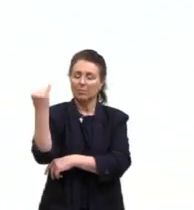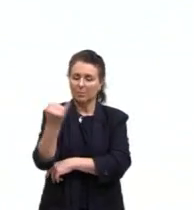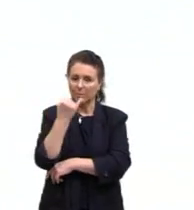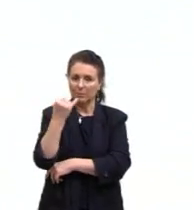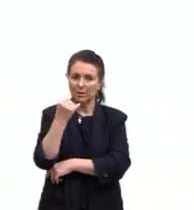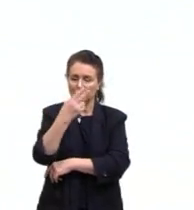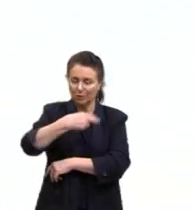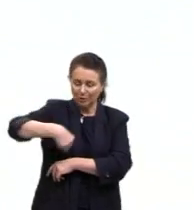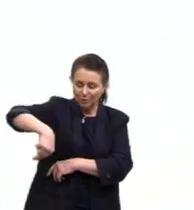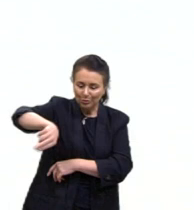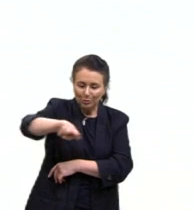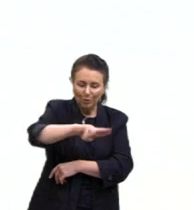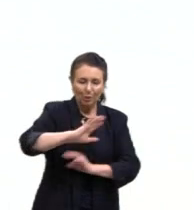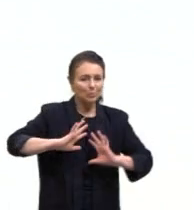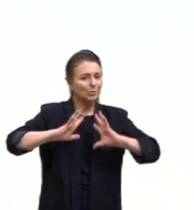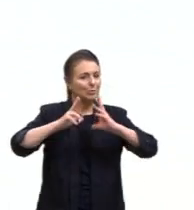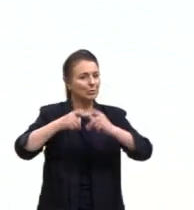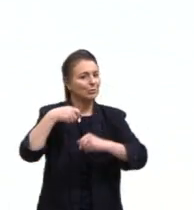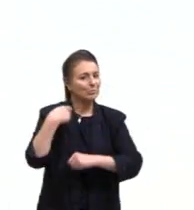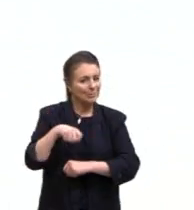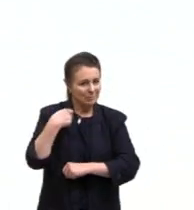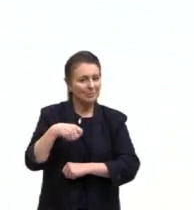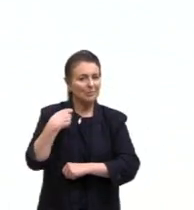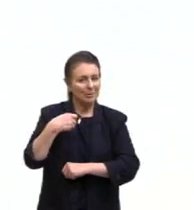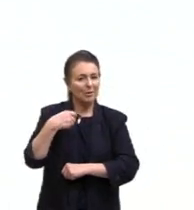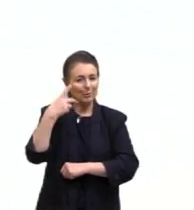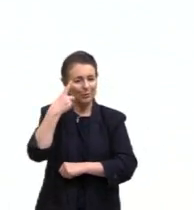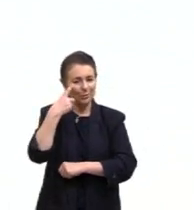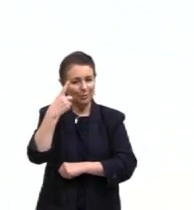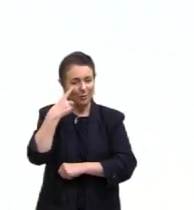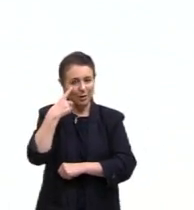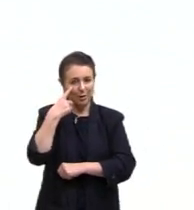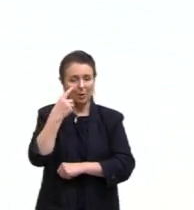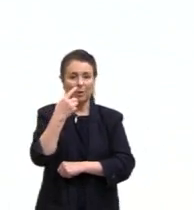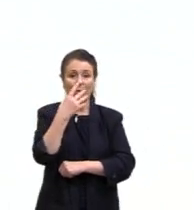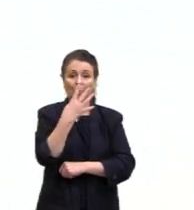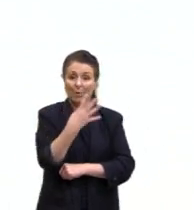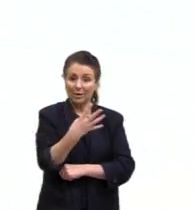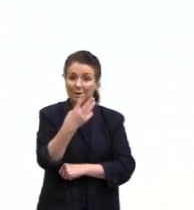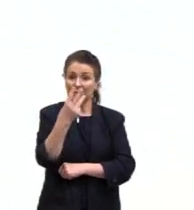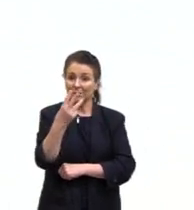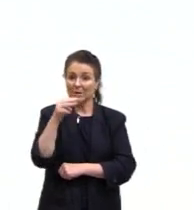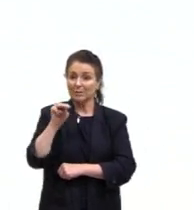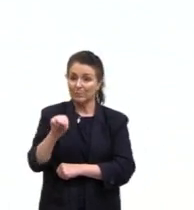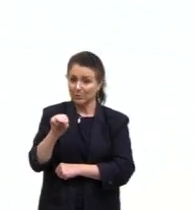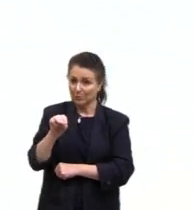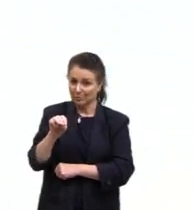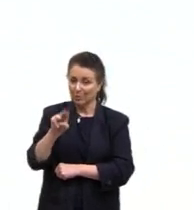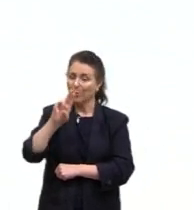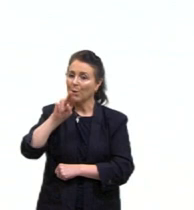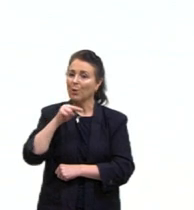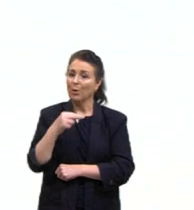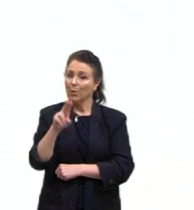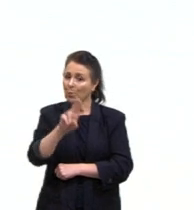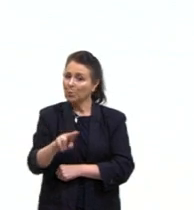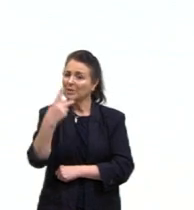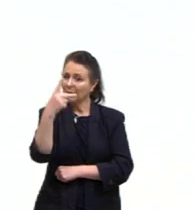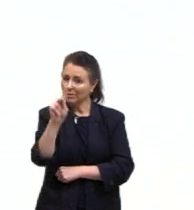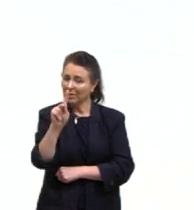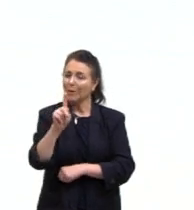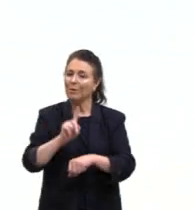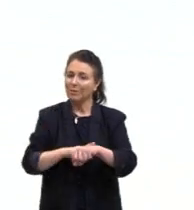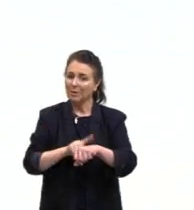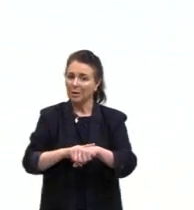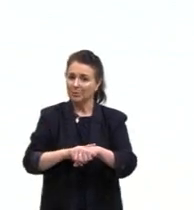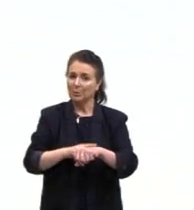precisa assistir, está lá disponível, 43 minutinhos, ocupa esse tempo, tá? Foi lançado no ano passado.